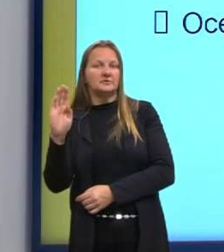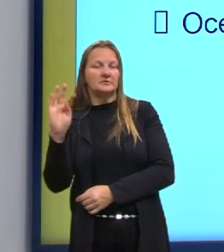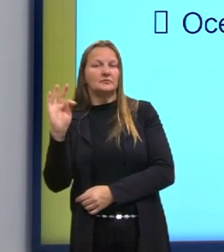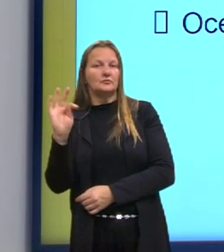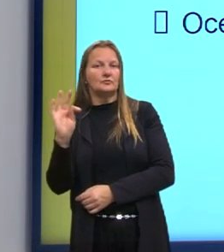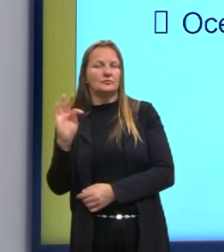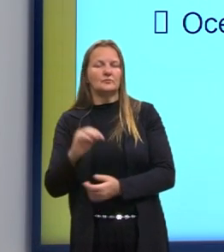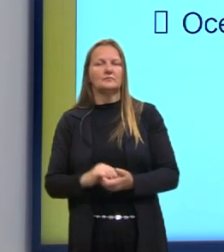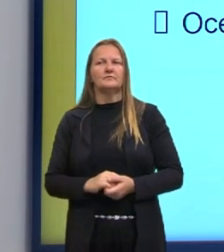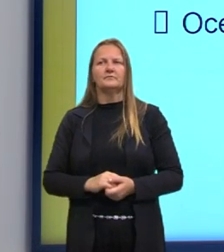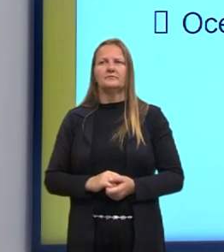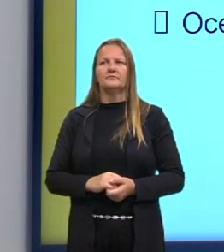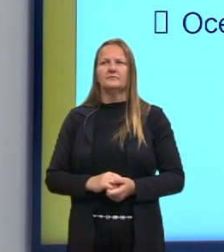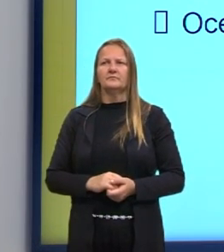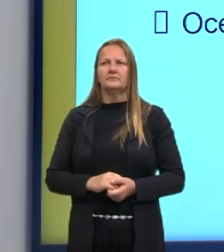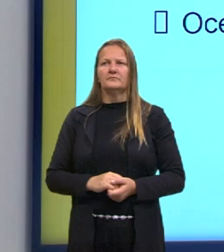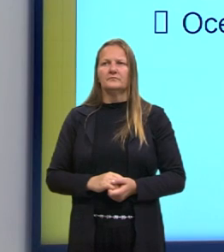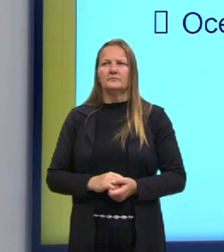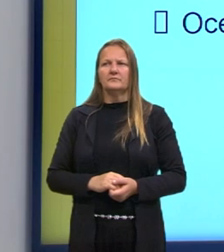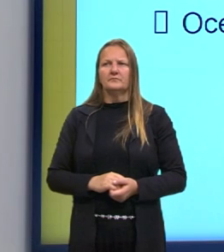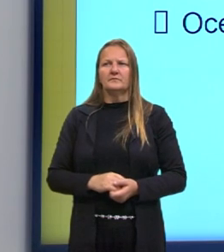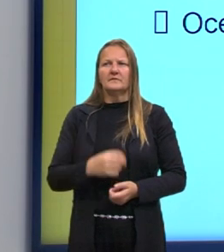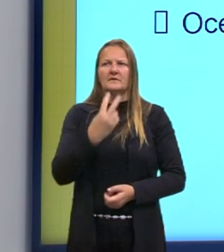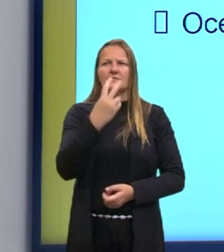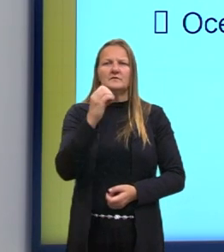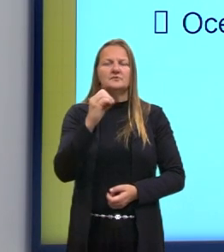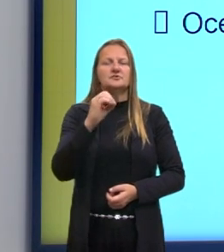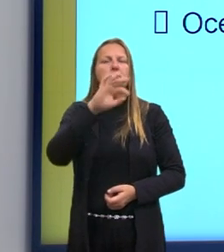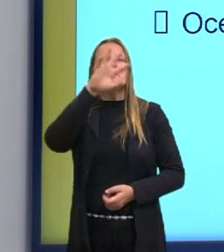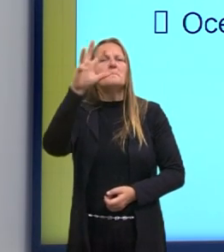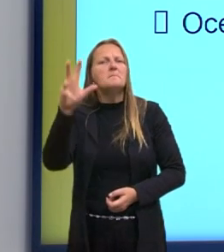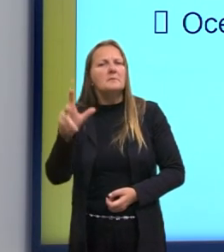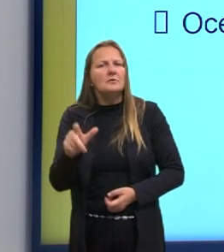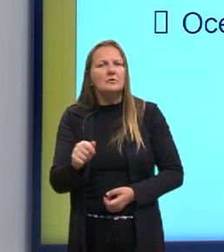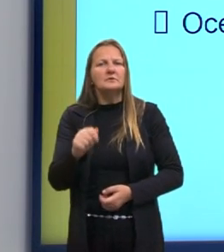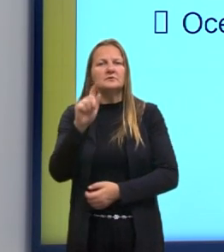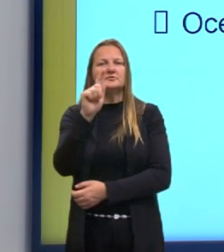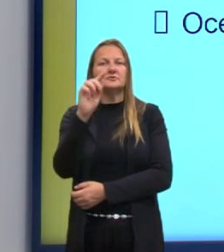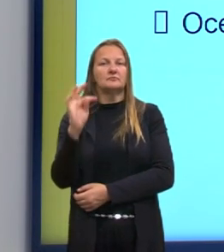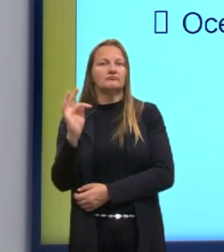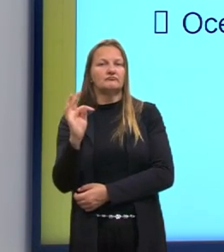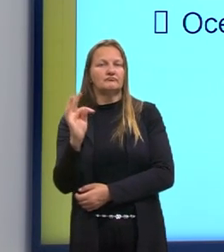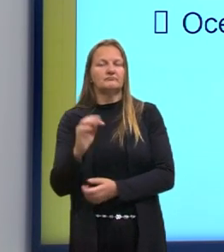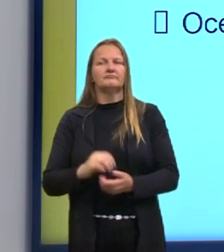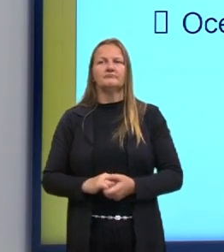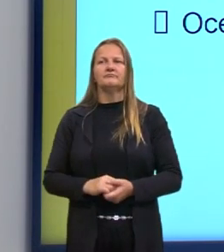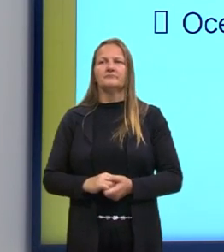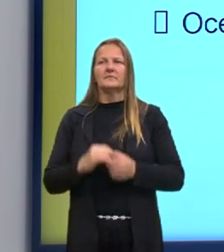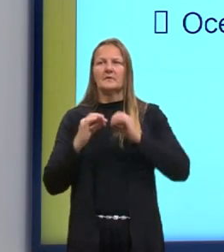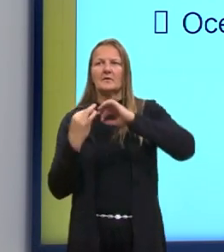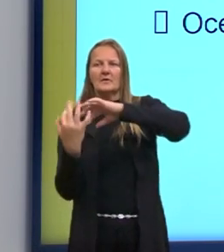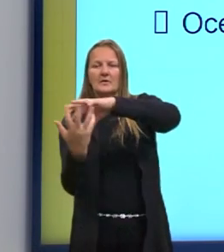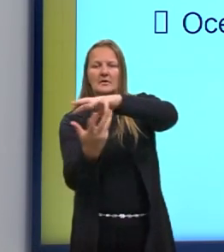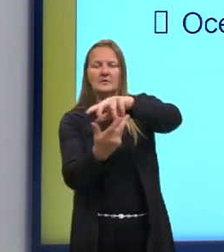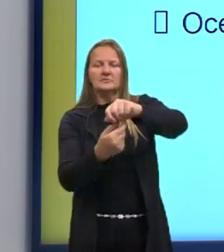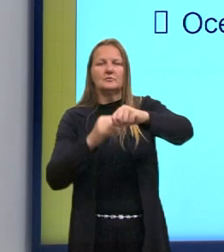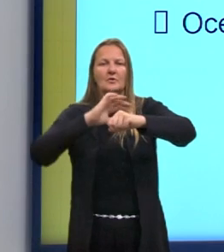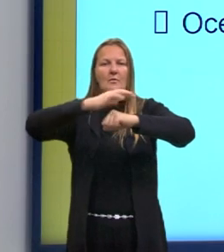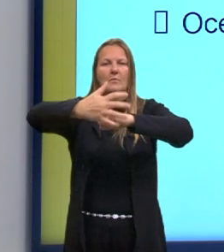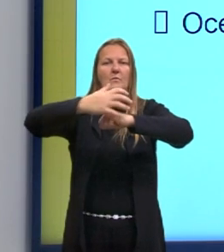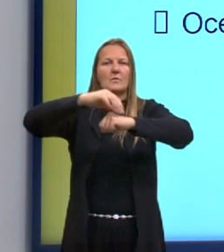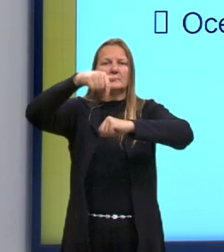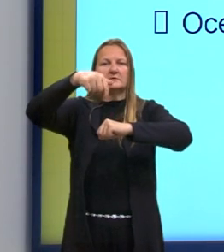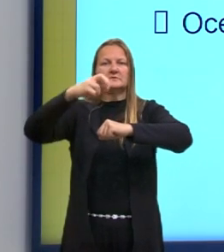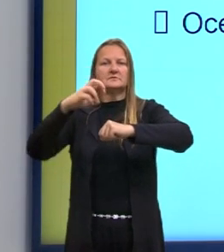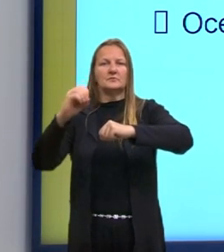carbono. Em sedimentos, 20 milhões de gigatoneladas. A atmosfera, 750. Em